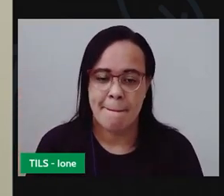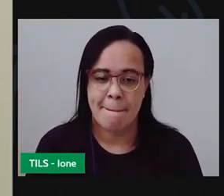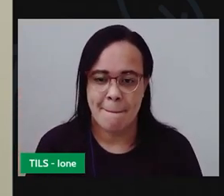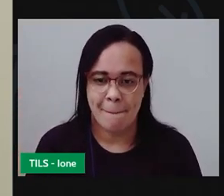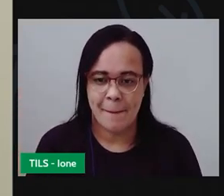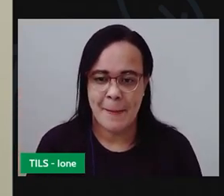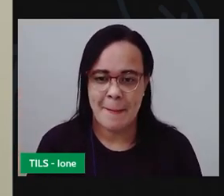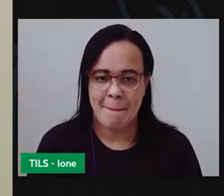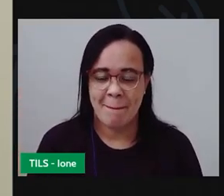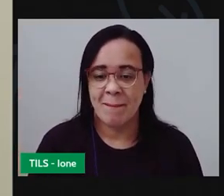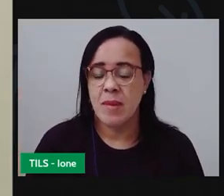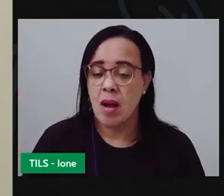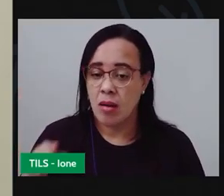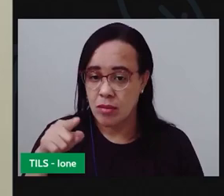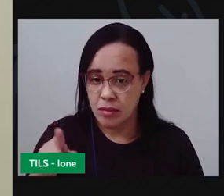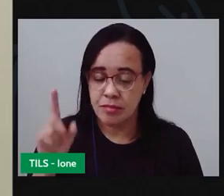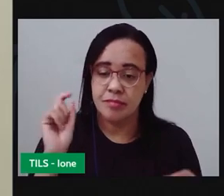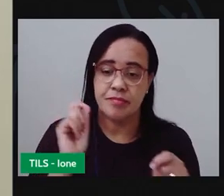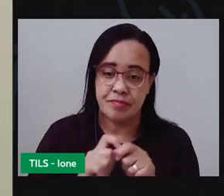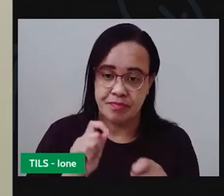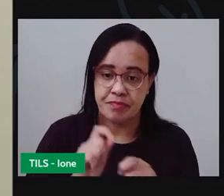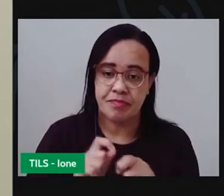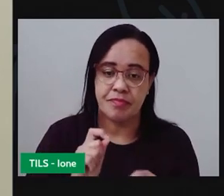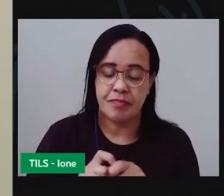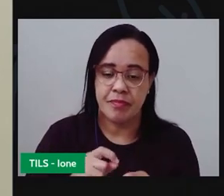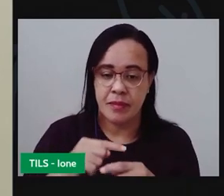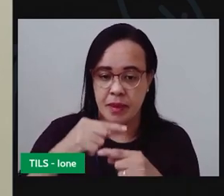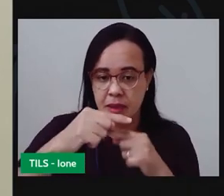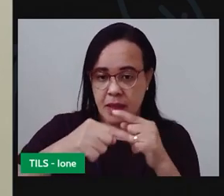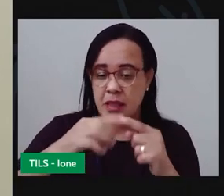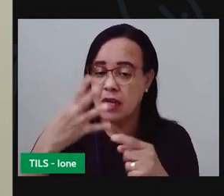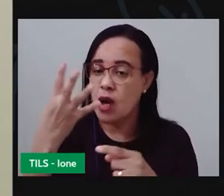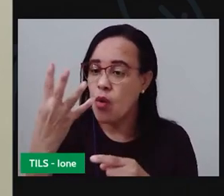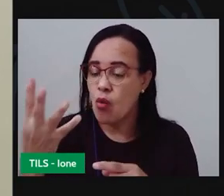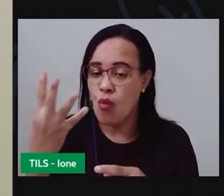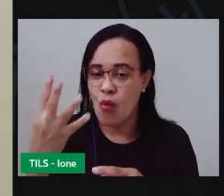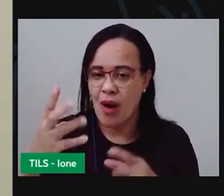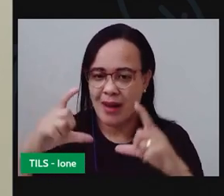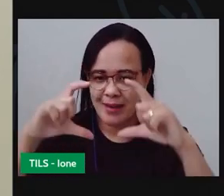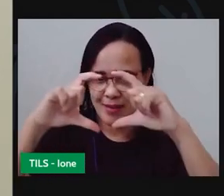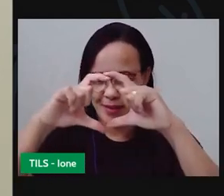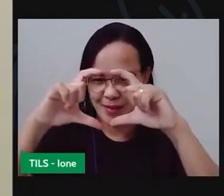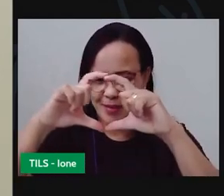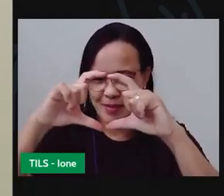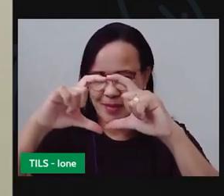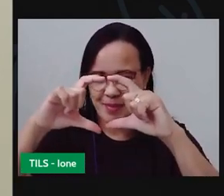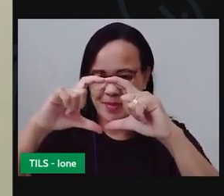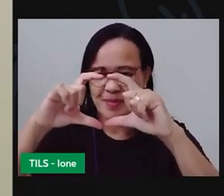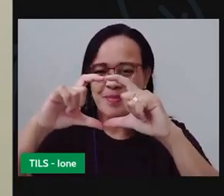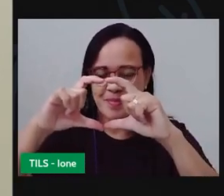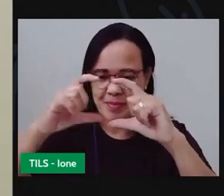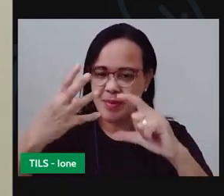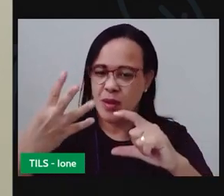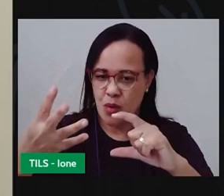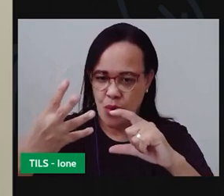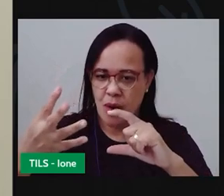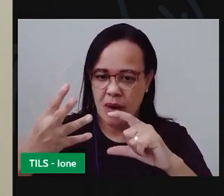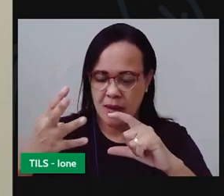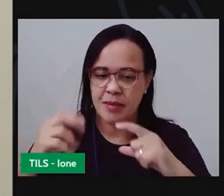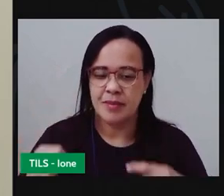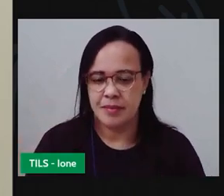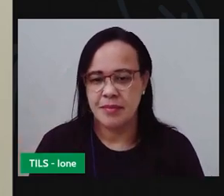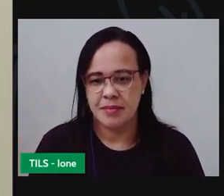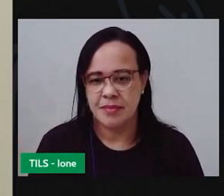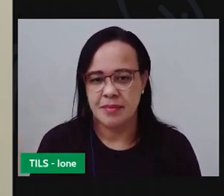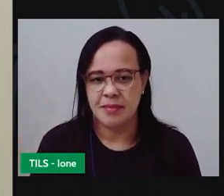você vai fazer isso em todas as argolas que você cortou tá são